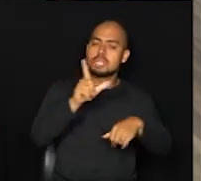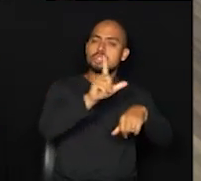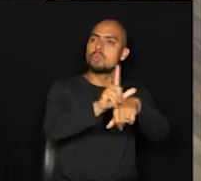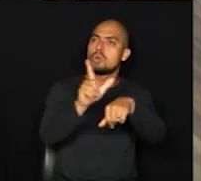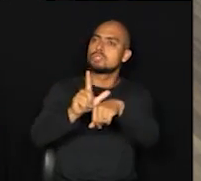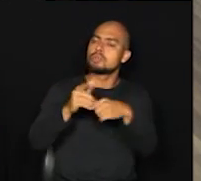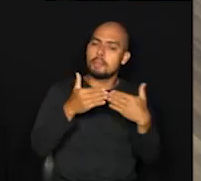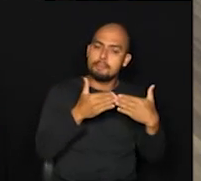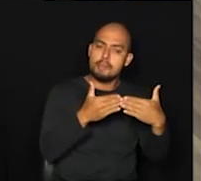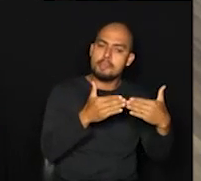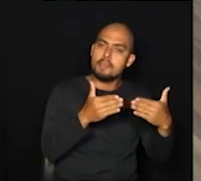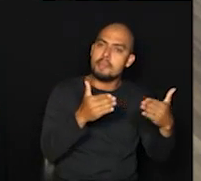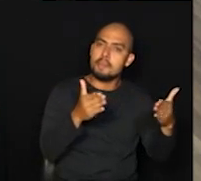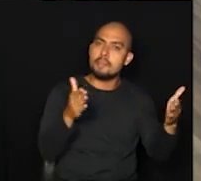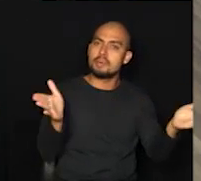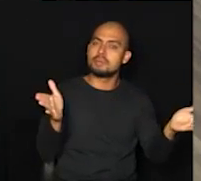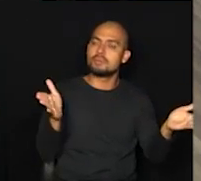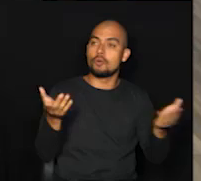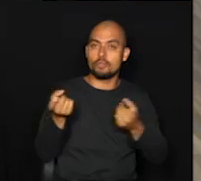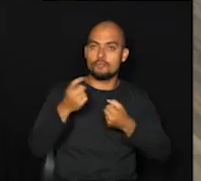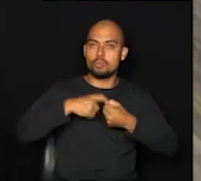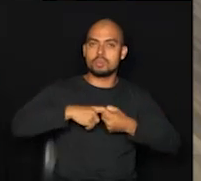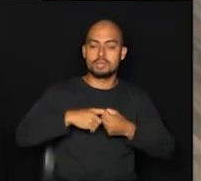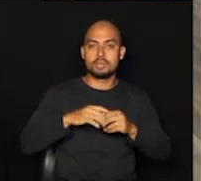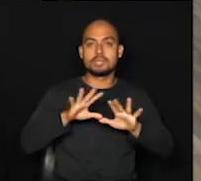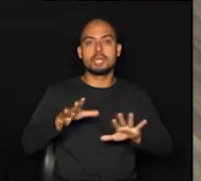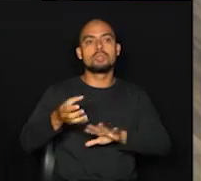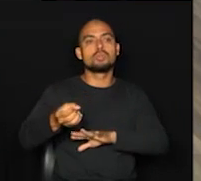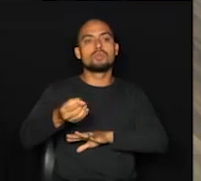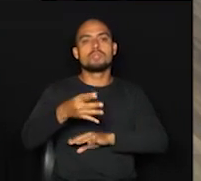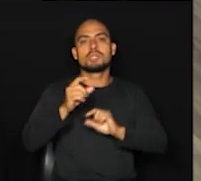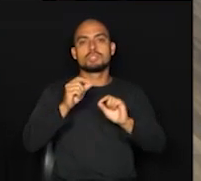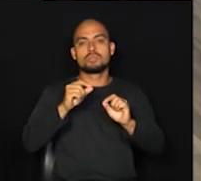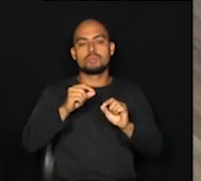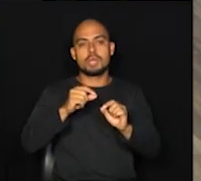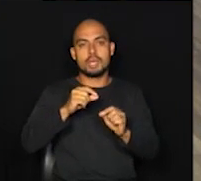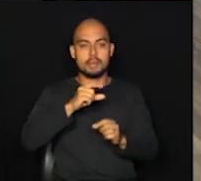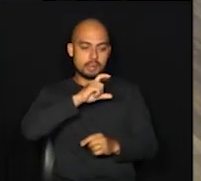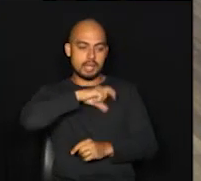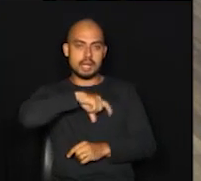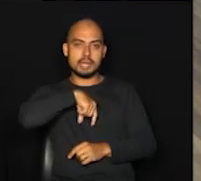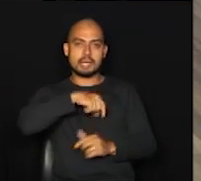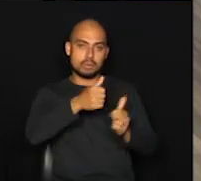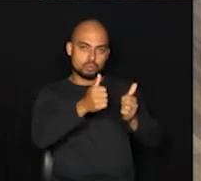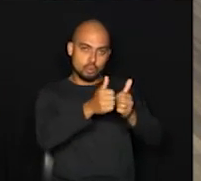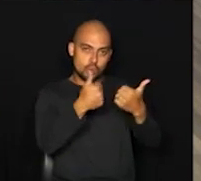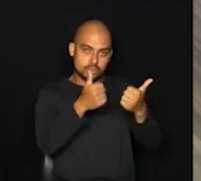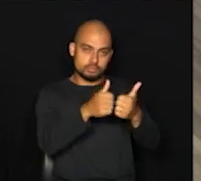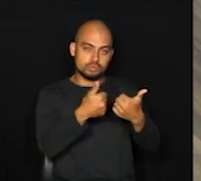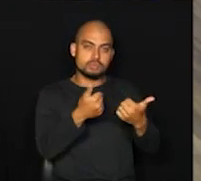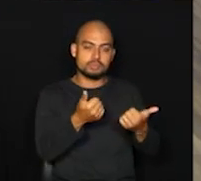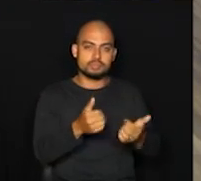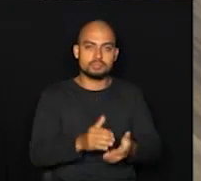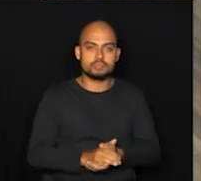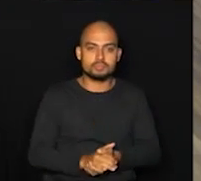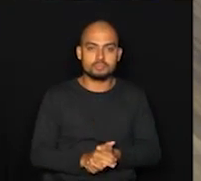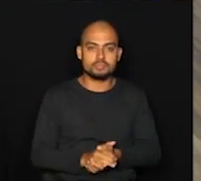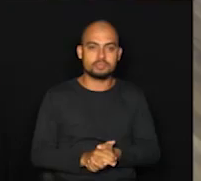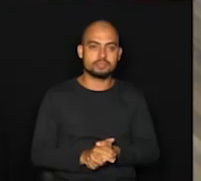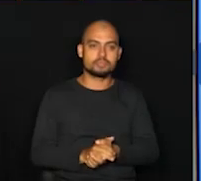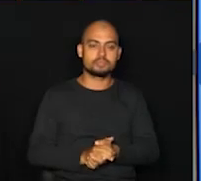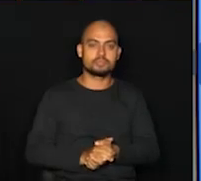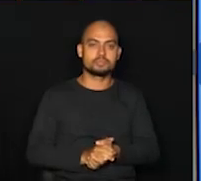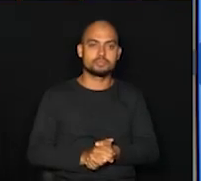todas as atividades e tem uma novidade para o bilhete único, né, para quem utiliza este cartão no transporte público.